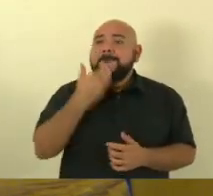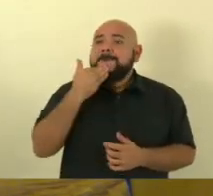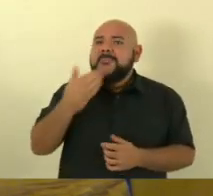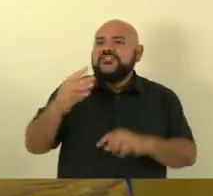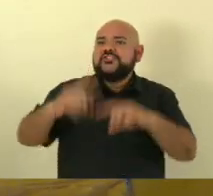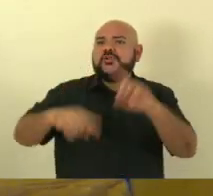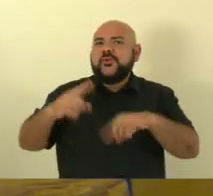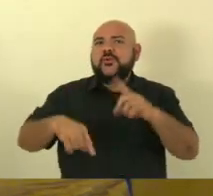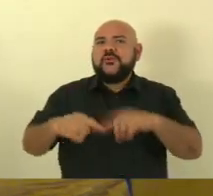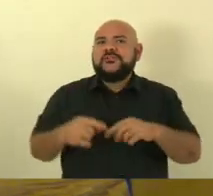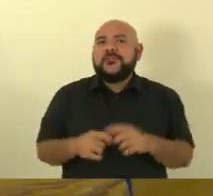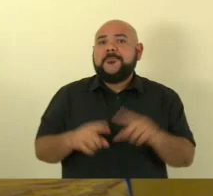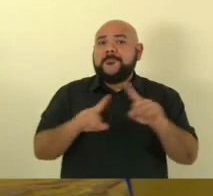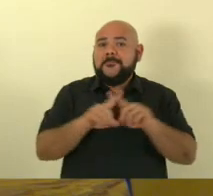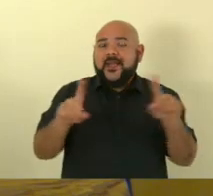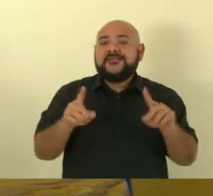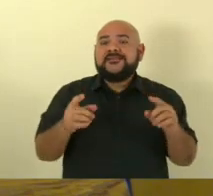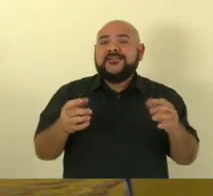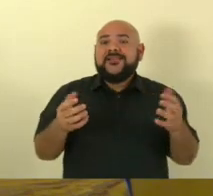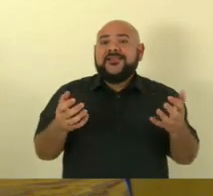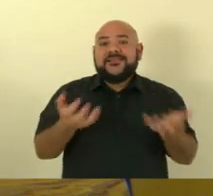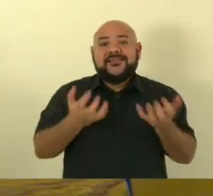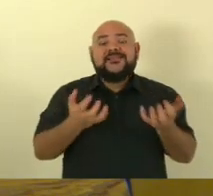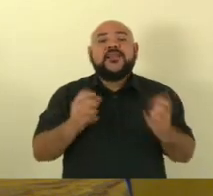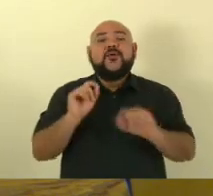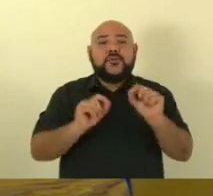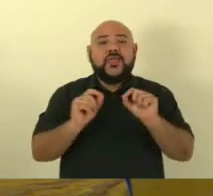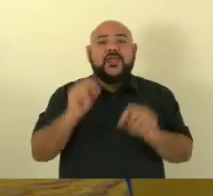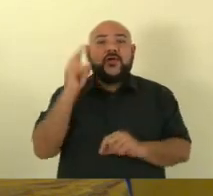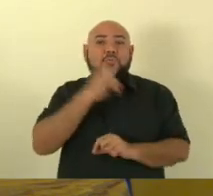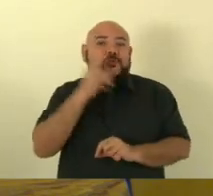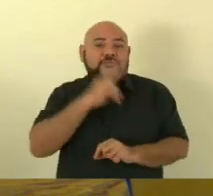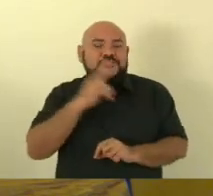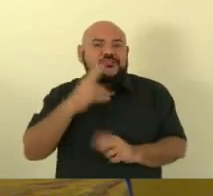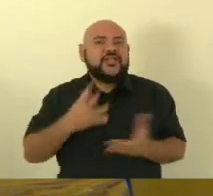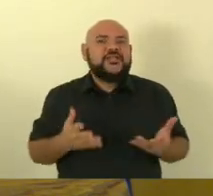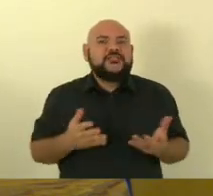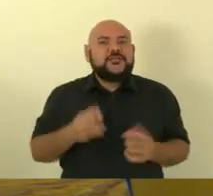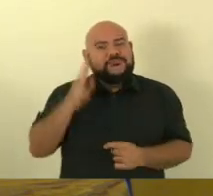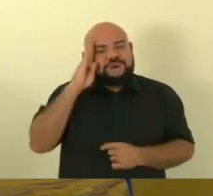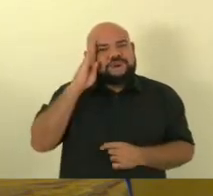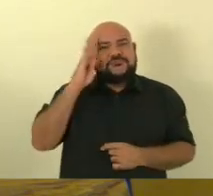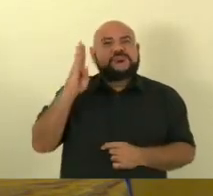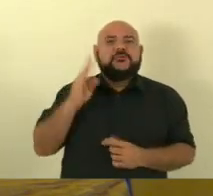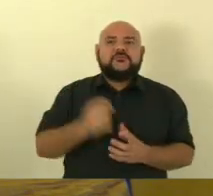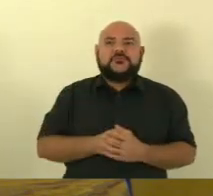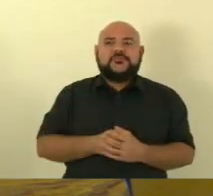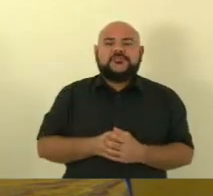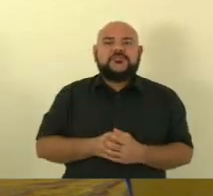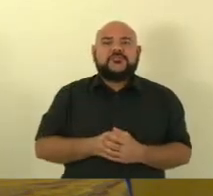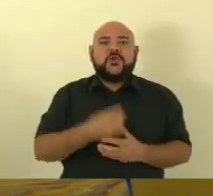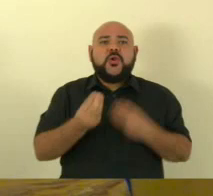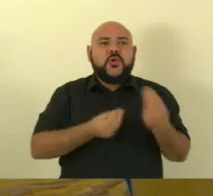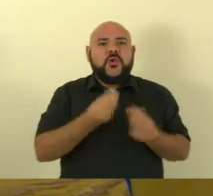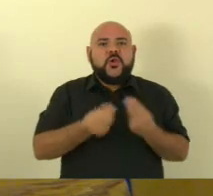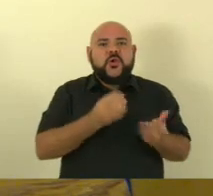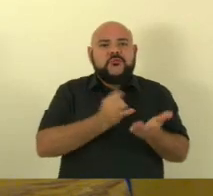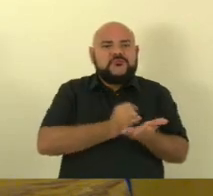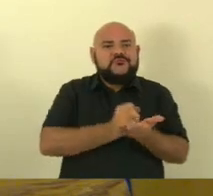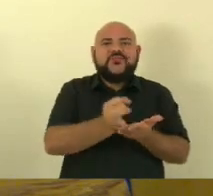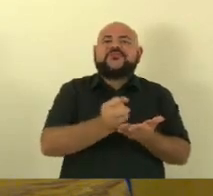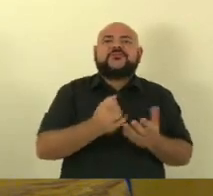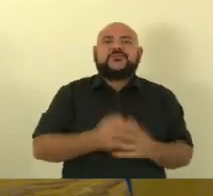estender a prioridade a prioridade da aplicação de recursos da questão de obra enfim